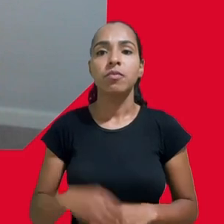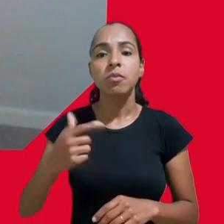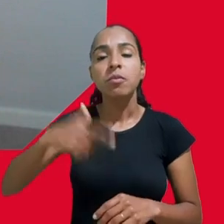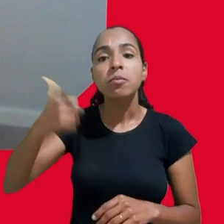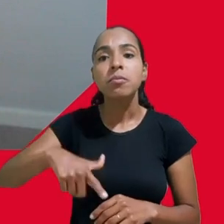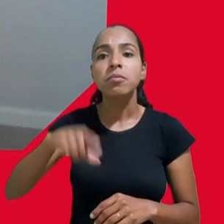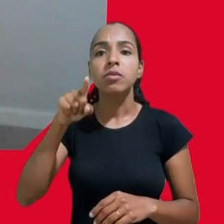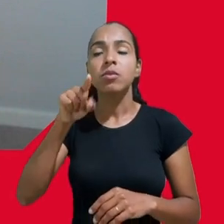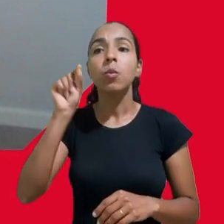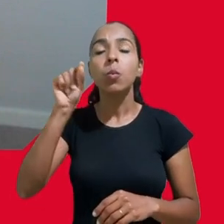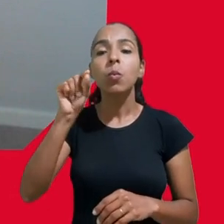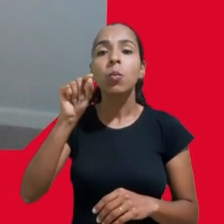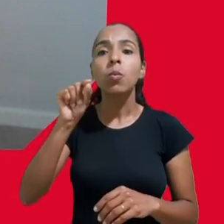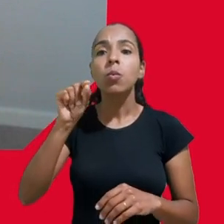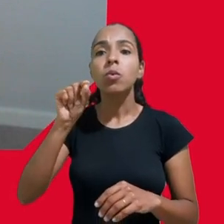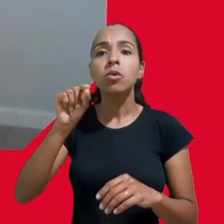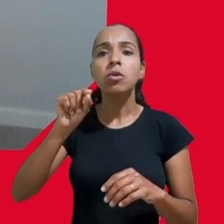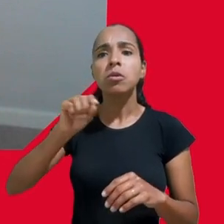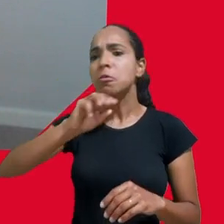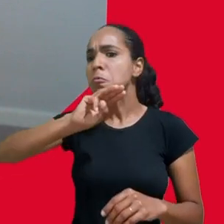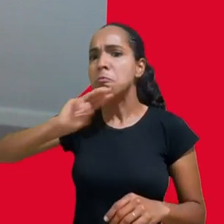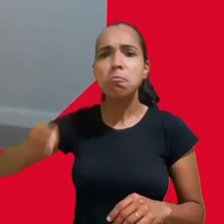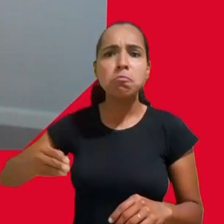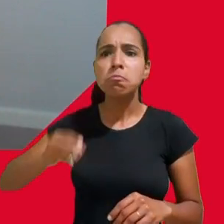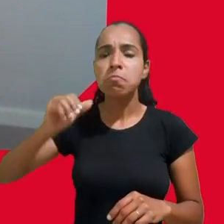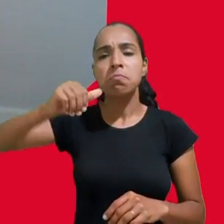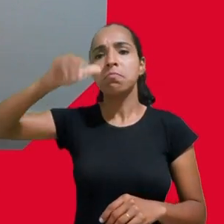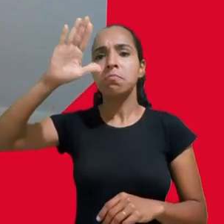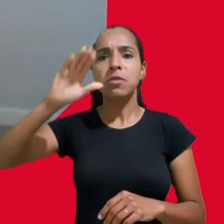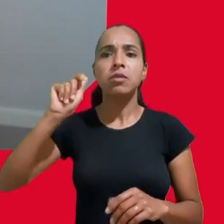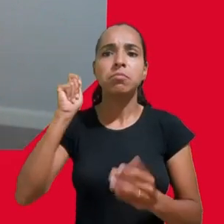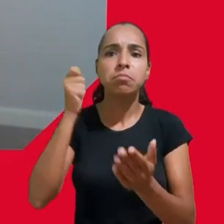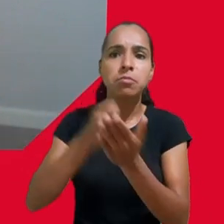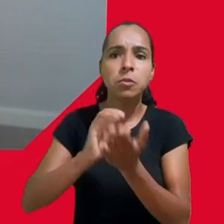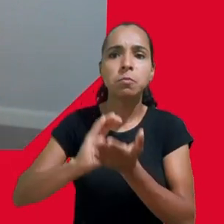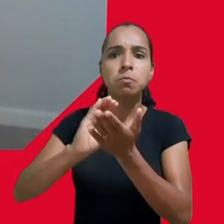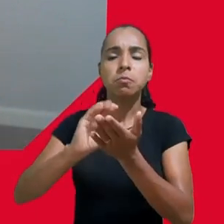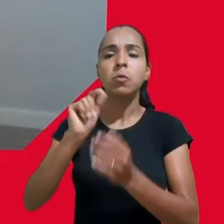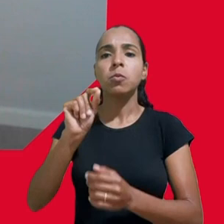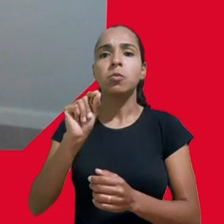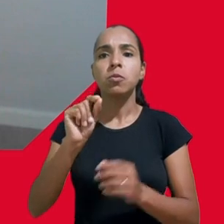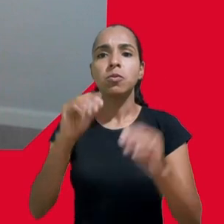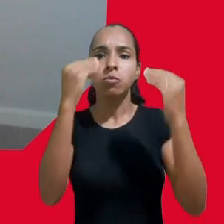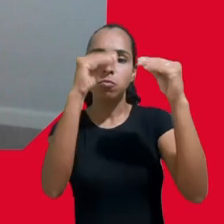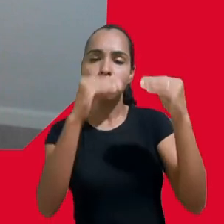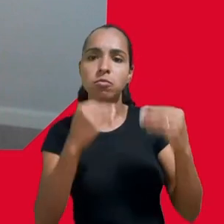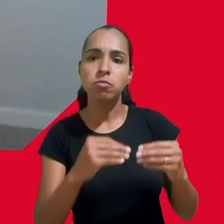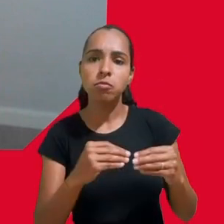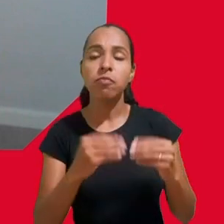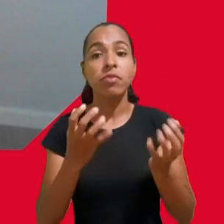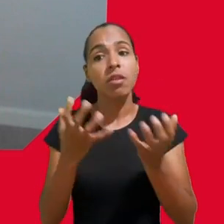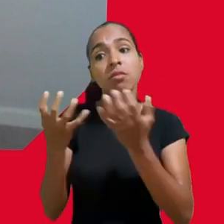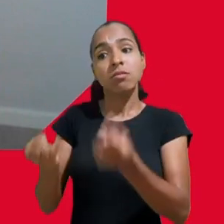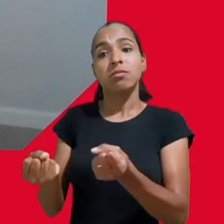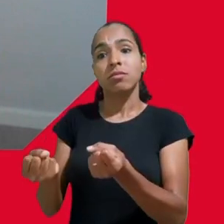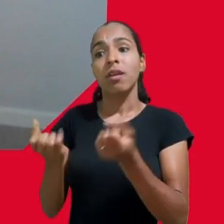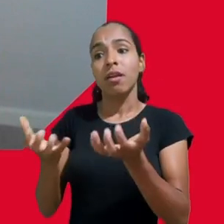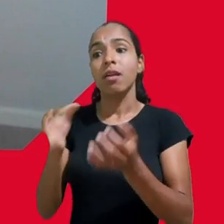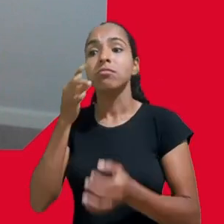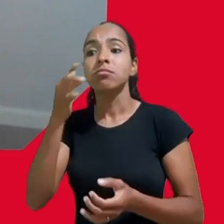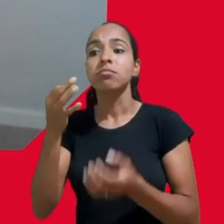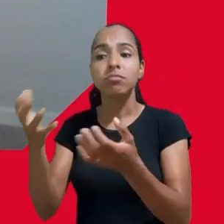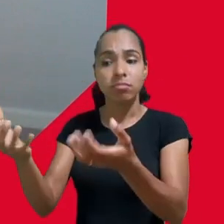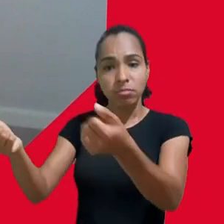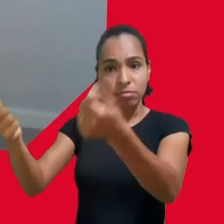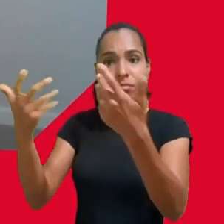pai pesquisador e ativista de privacidade de dados Duncan McCann que topou contar um pouquinho para a gente sobre a sua experiência a